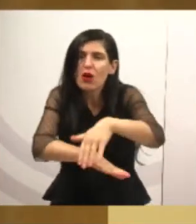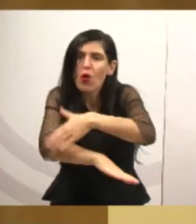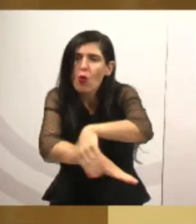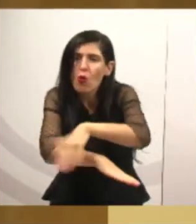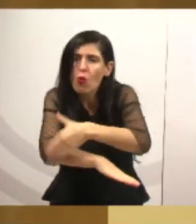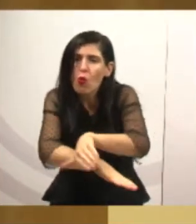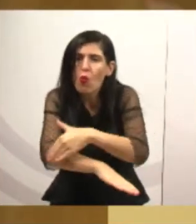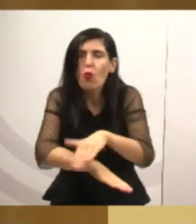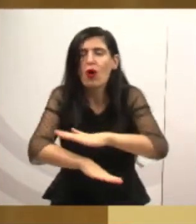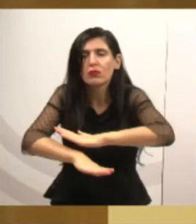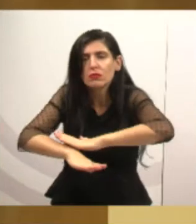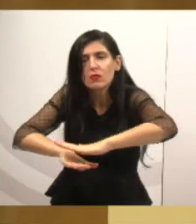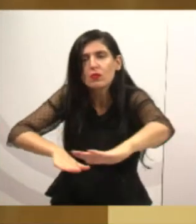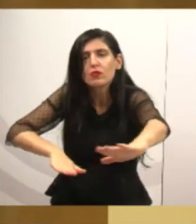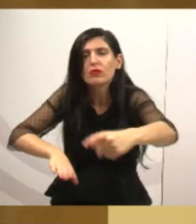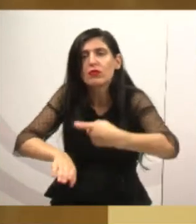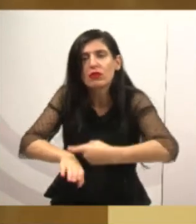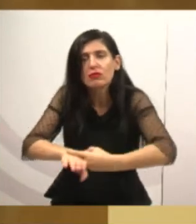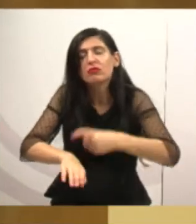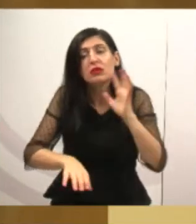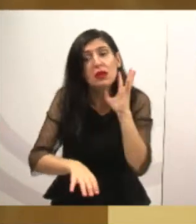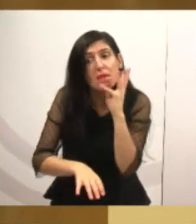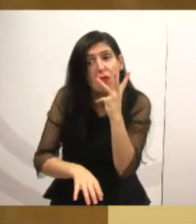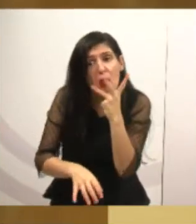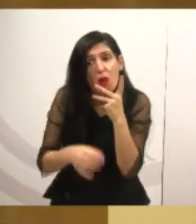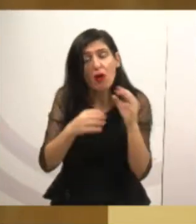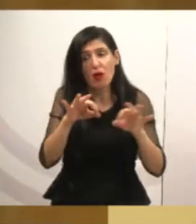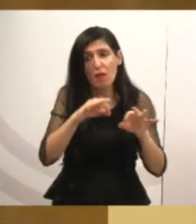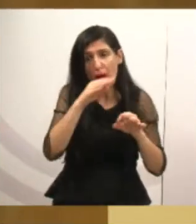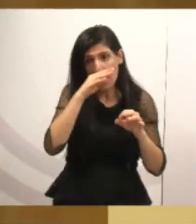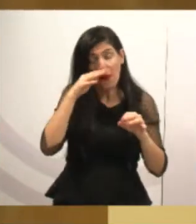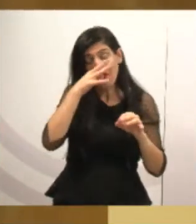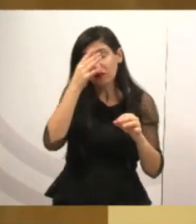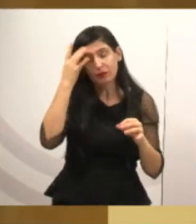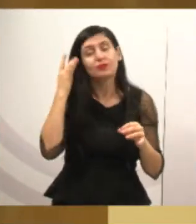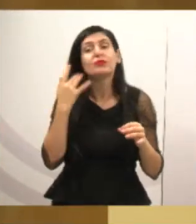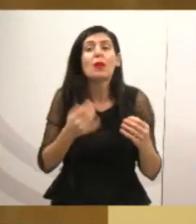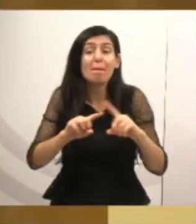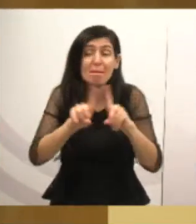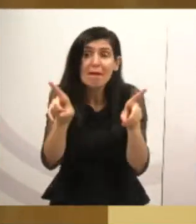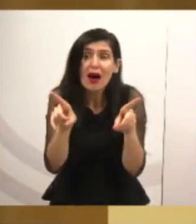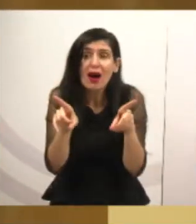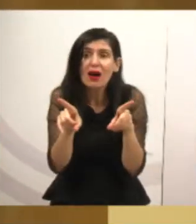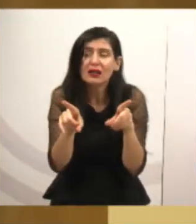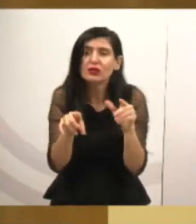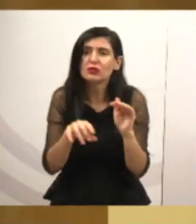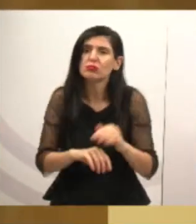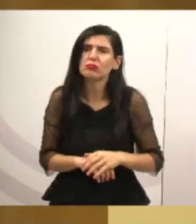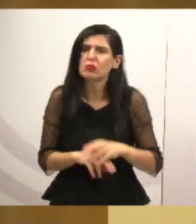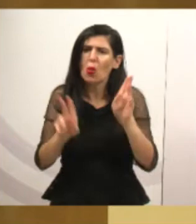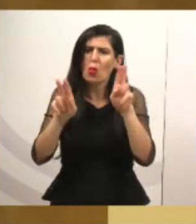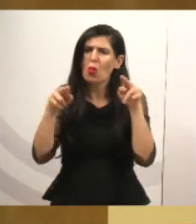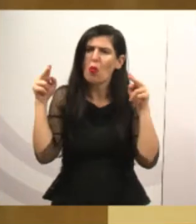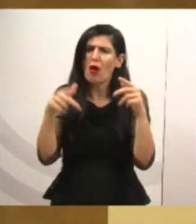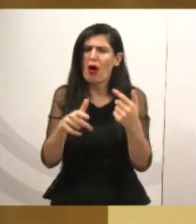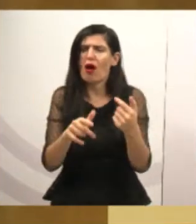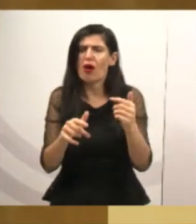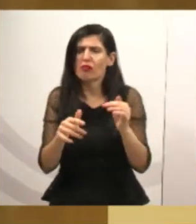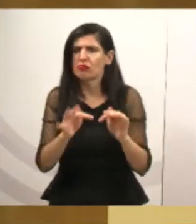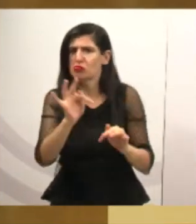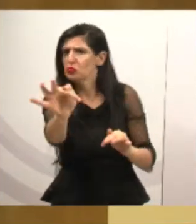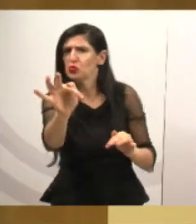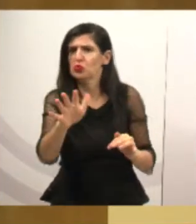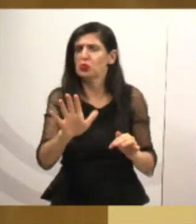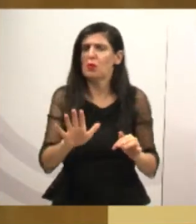vê várias falhas em vários locais que dá para se fazer bem feito. E não ter esses problemas, principalmente nos locais onde